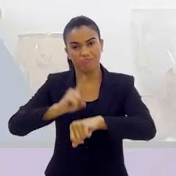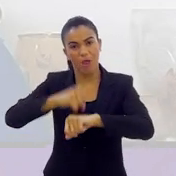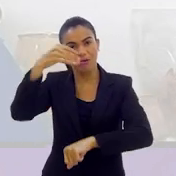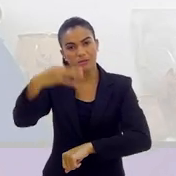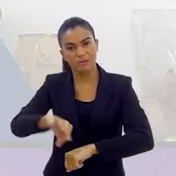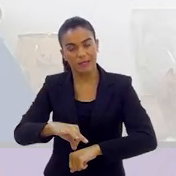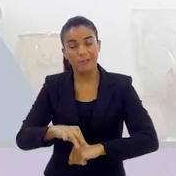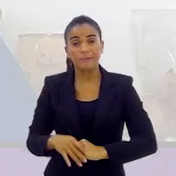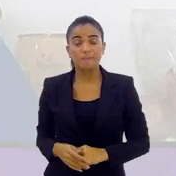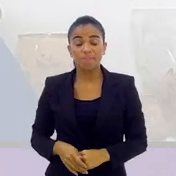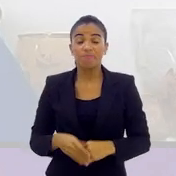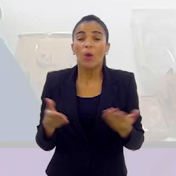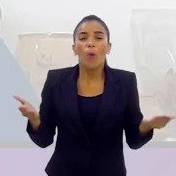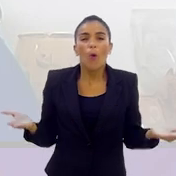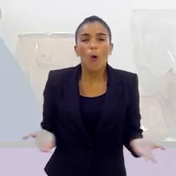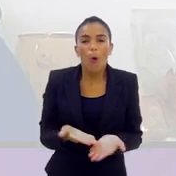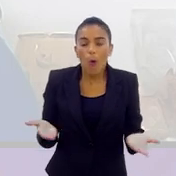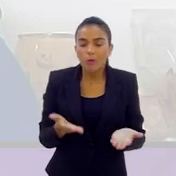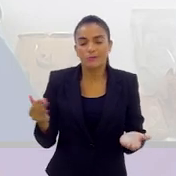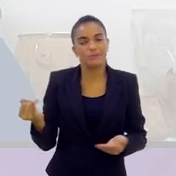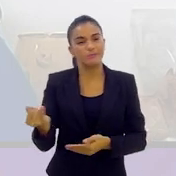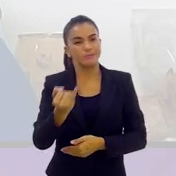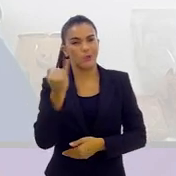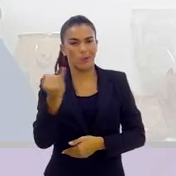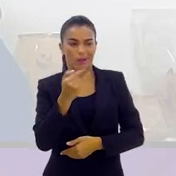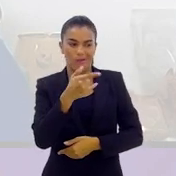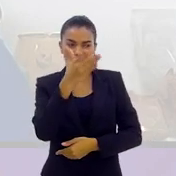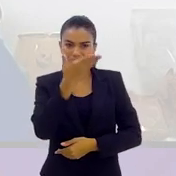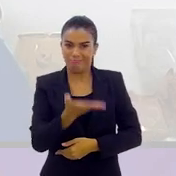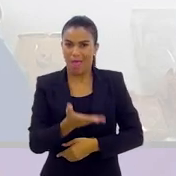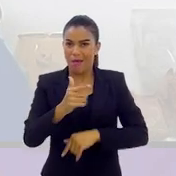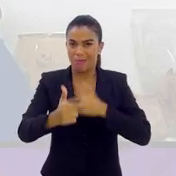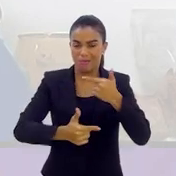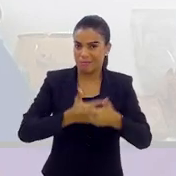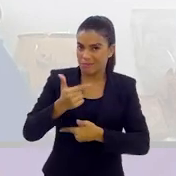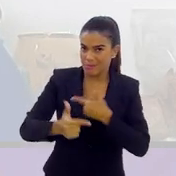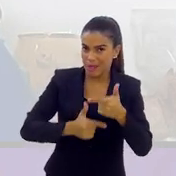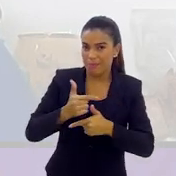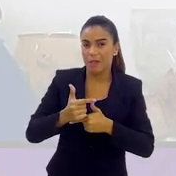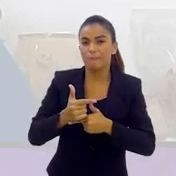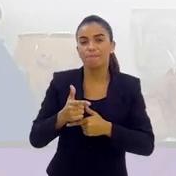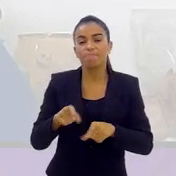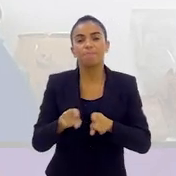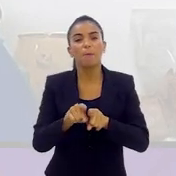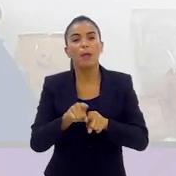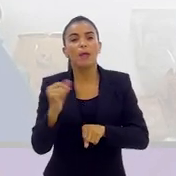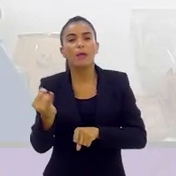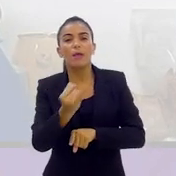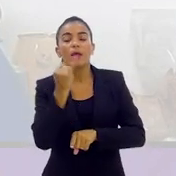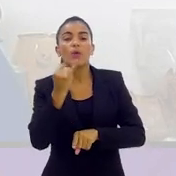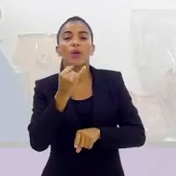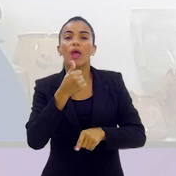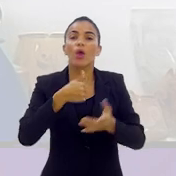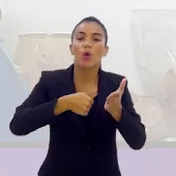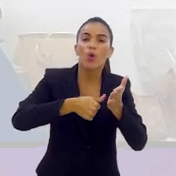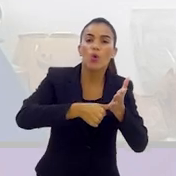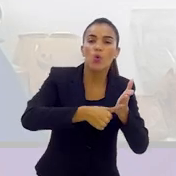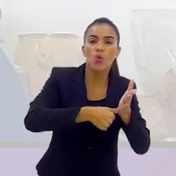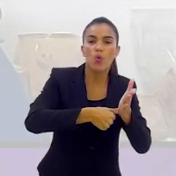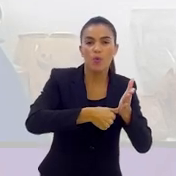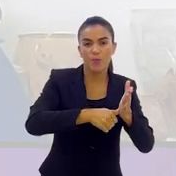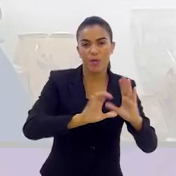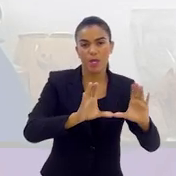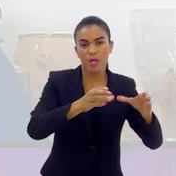providências. Então, hoje, é muito importante esse trabalho. Eu acho também, Rui, que é importante que os clubes